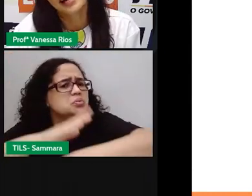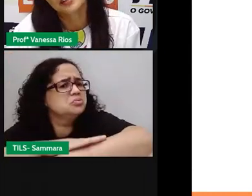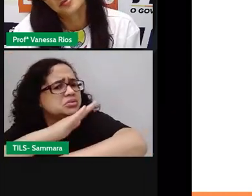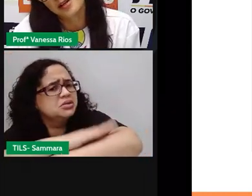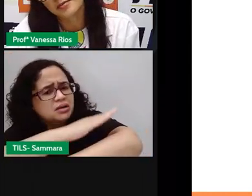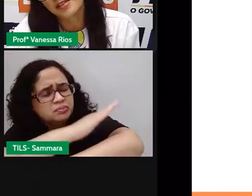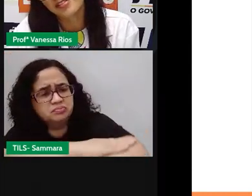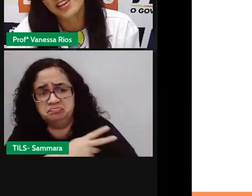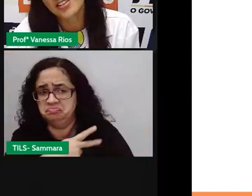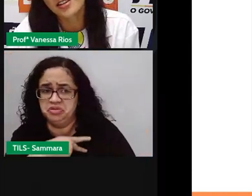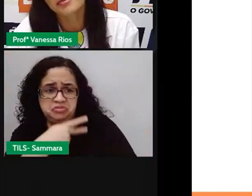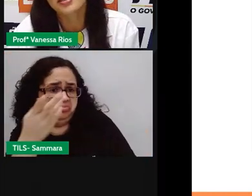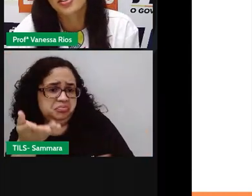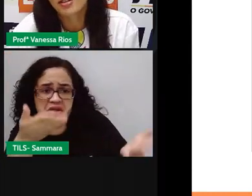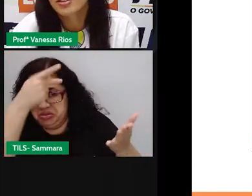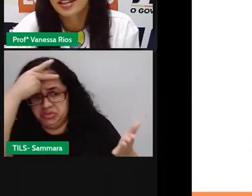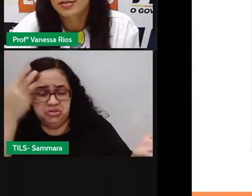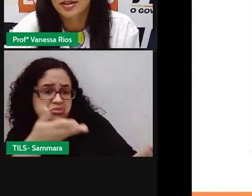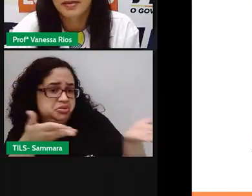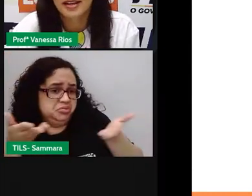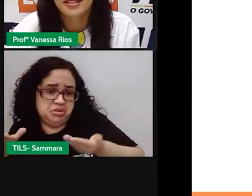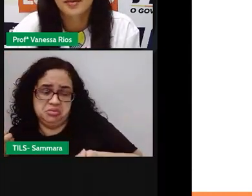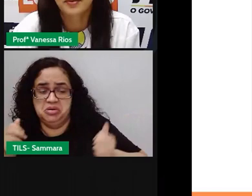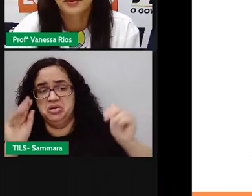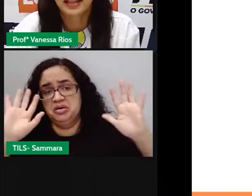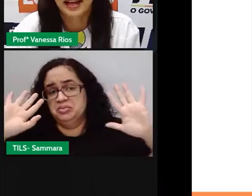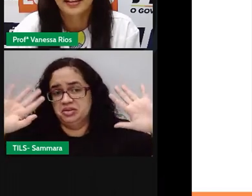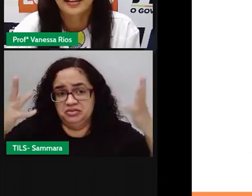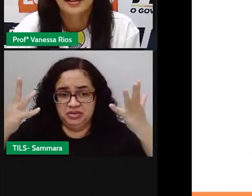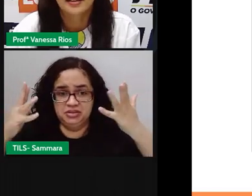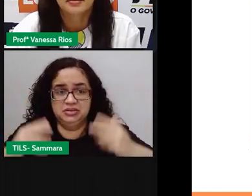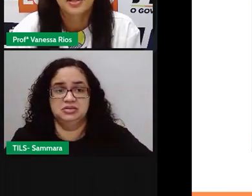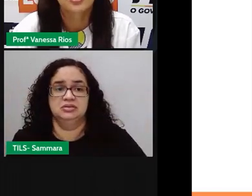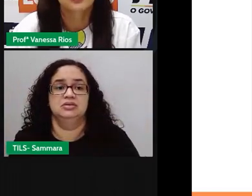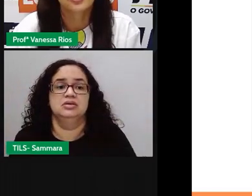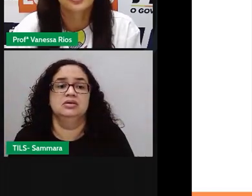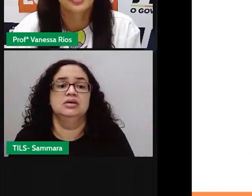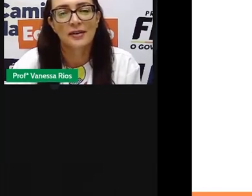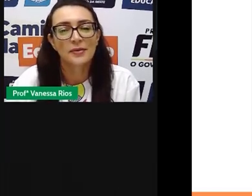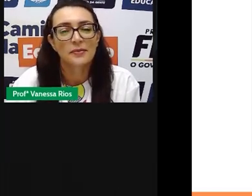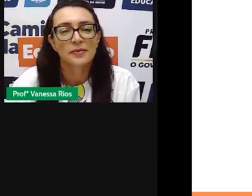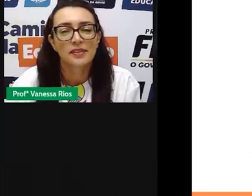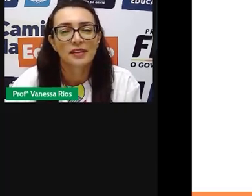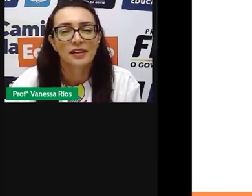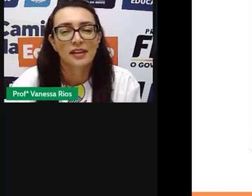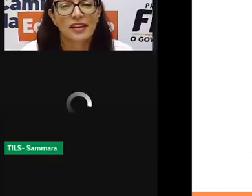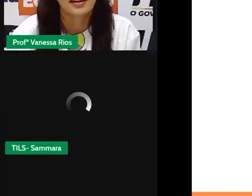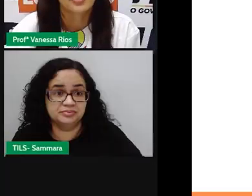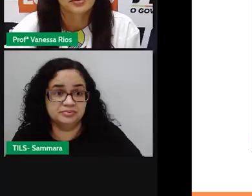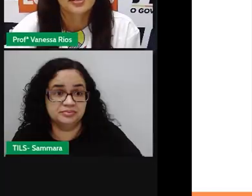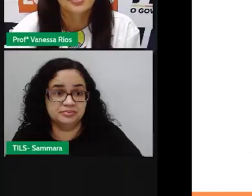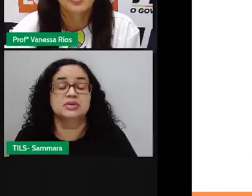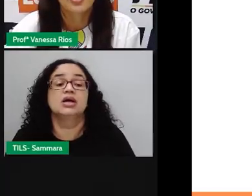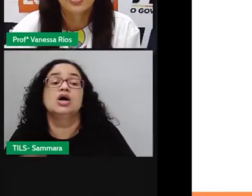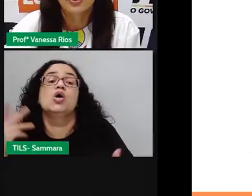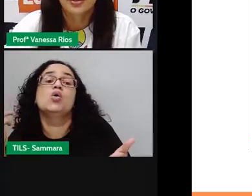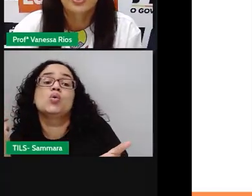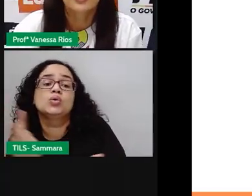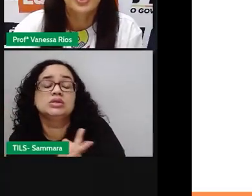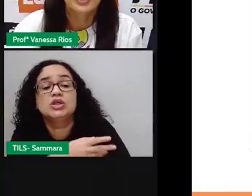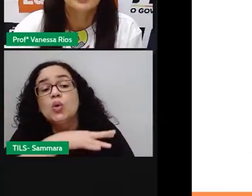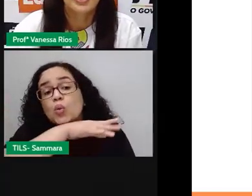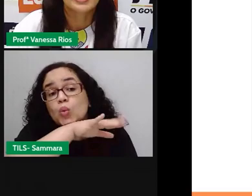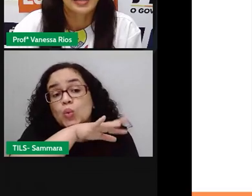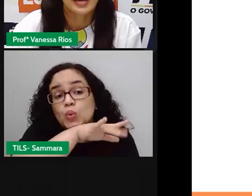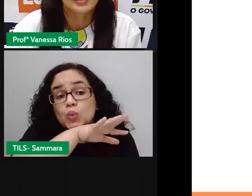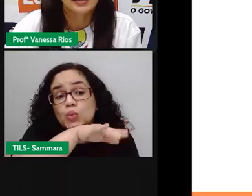convidado para uma festa, mas deu um jeito de aparecer por lá. Mas no final, aconteceu algo ruim